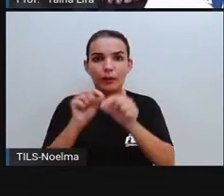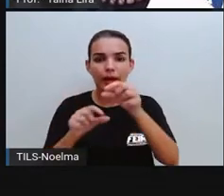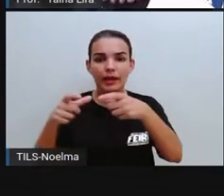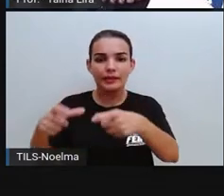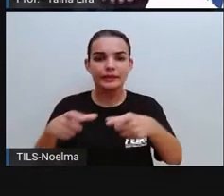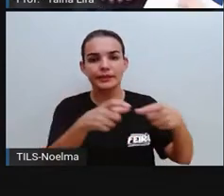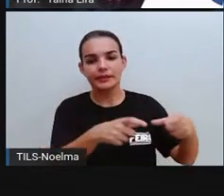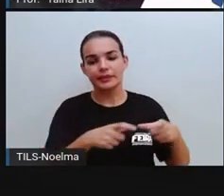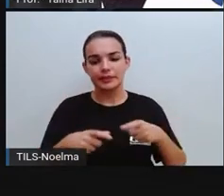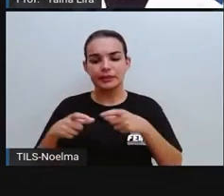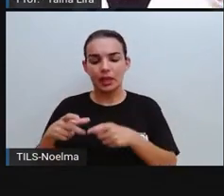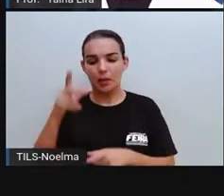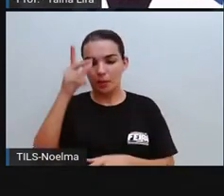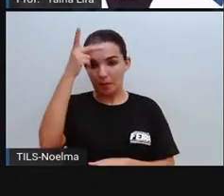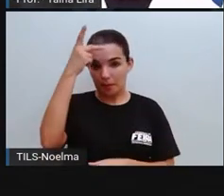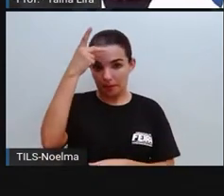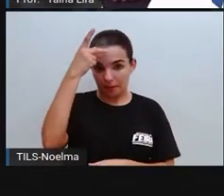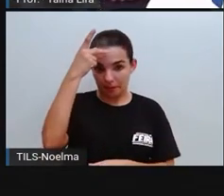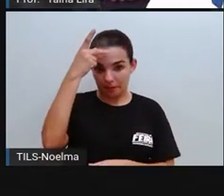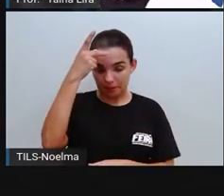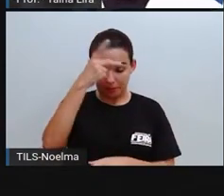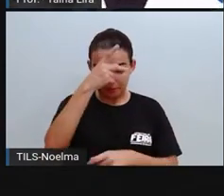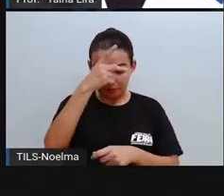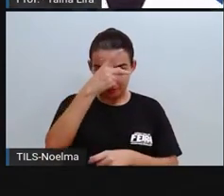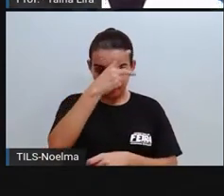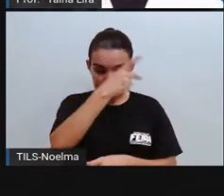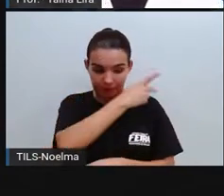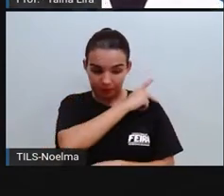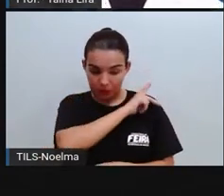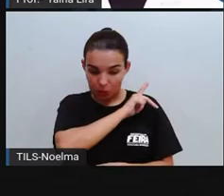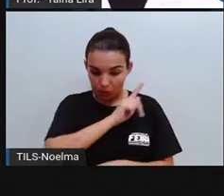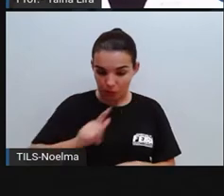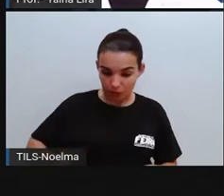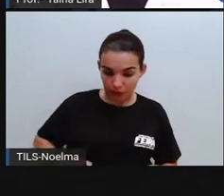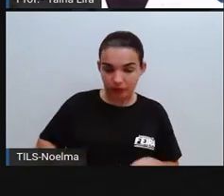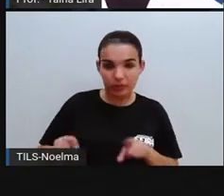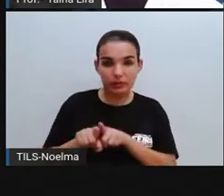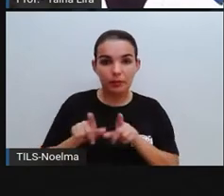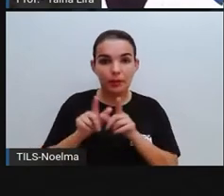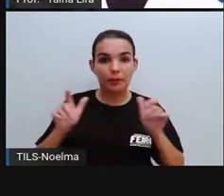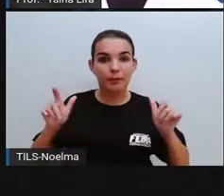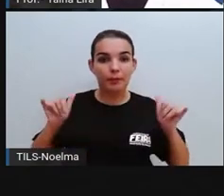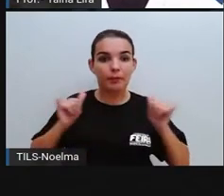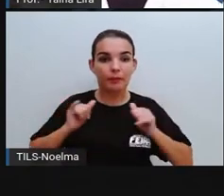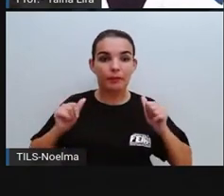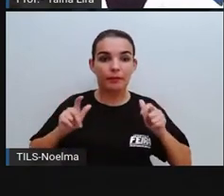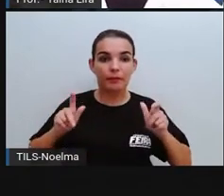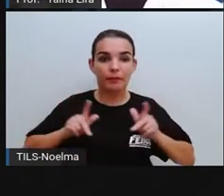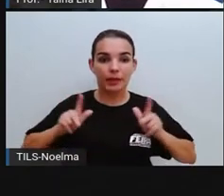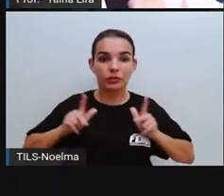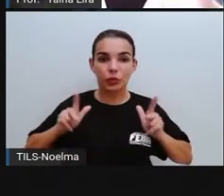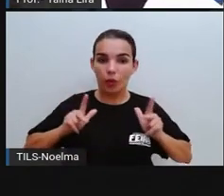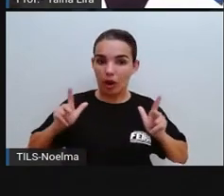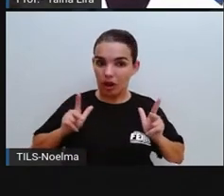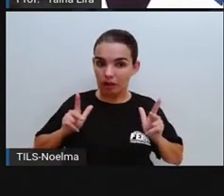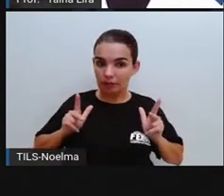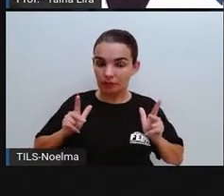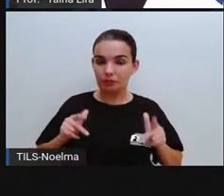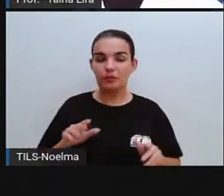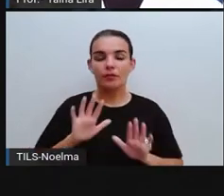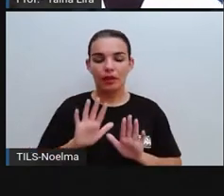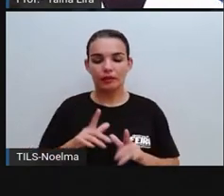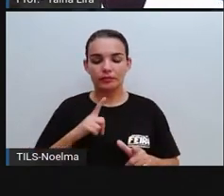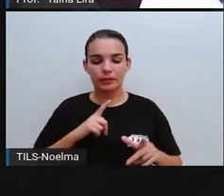formadas por espaços públicos e privados, tá? Então, em uma cidade, nós temos aí espaços que são públicos